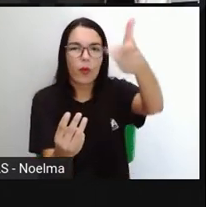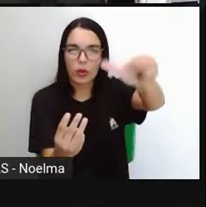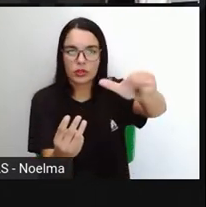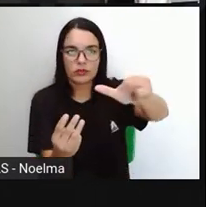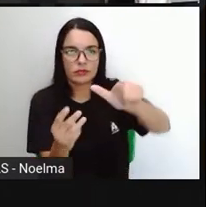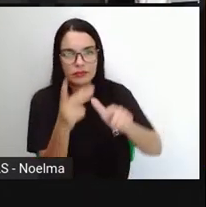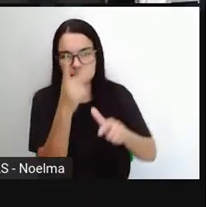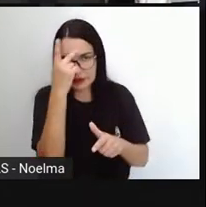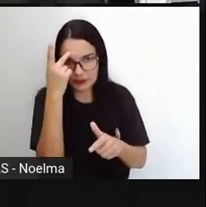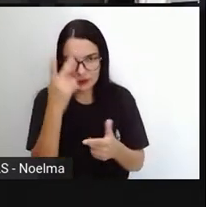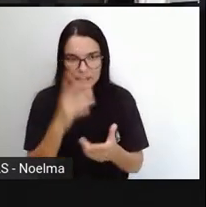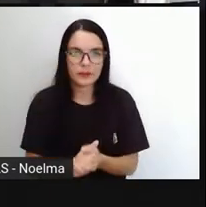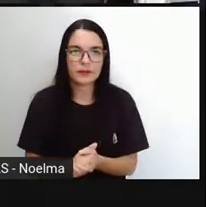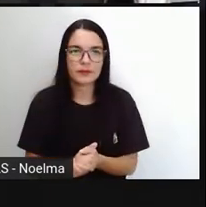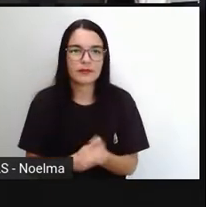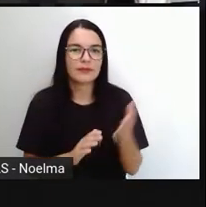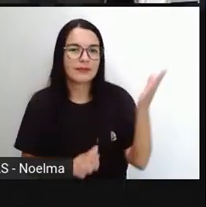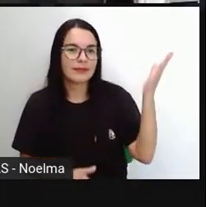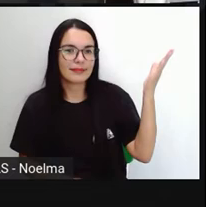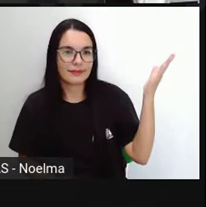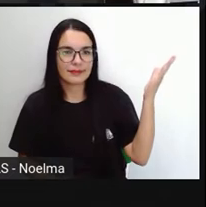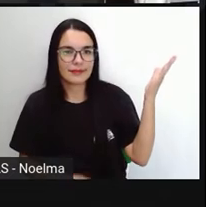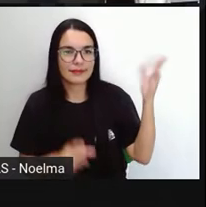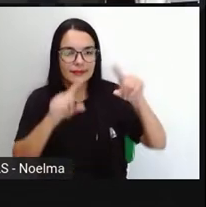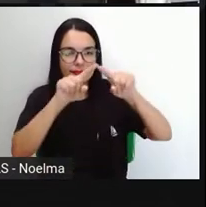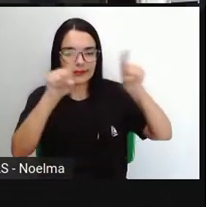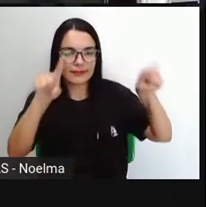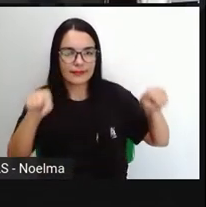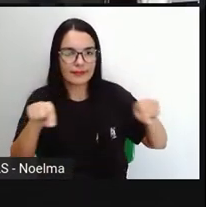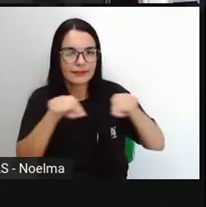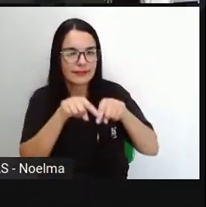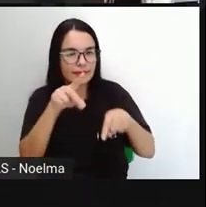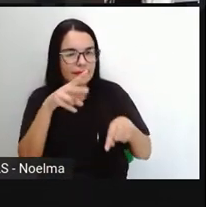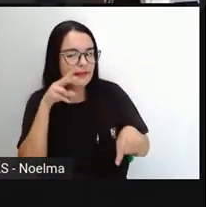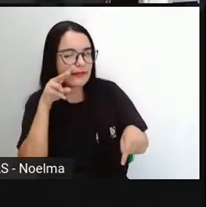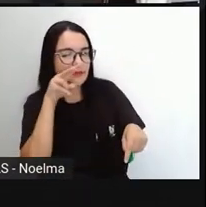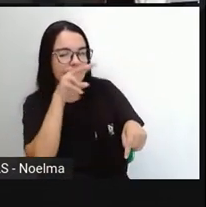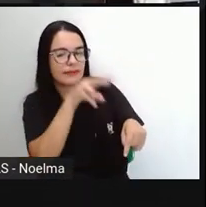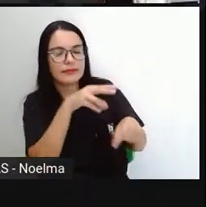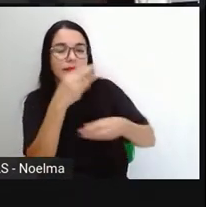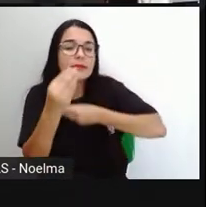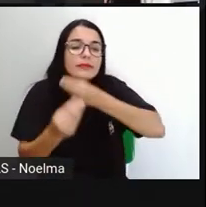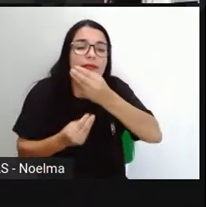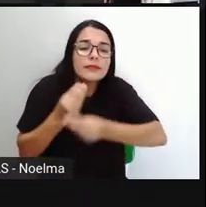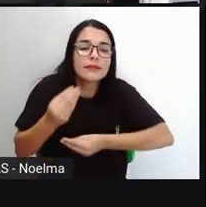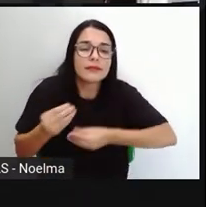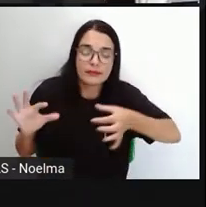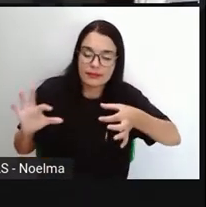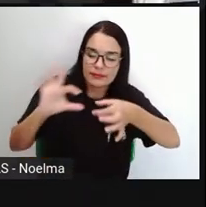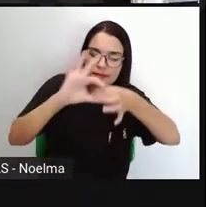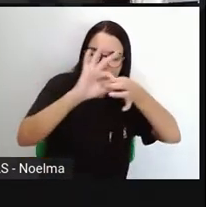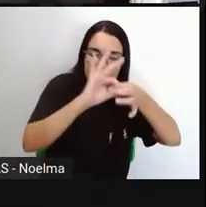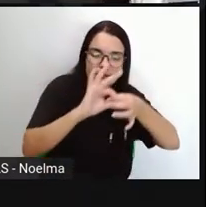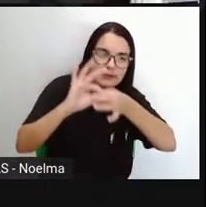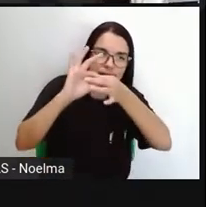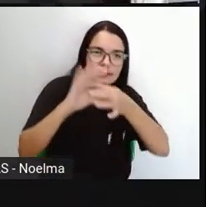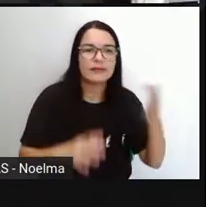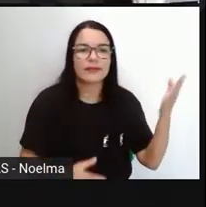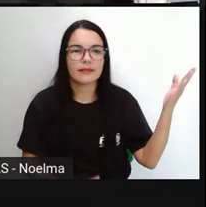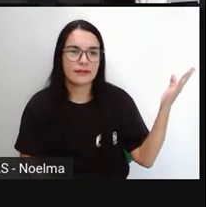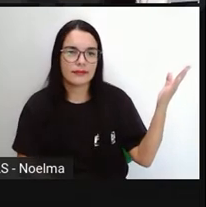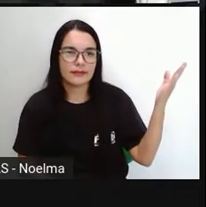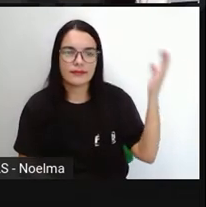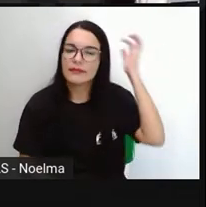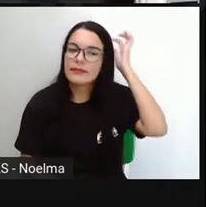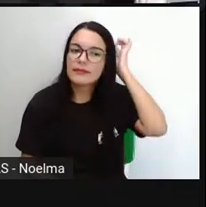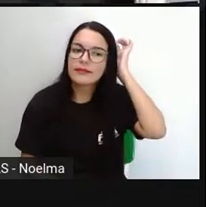anteriores. E aí a PRO traz essa tabela para a gente observar essa relação entre número e pessoa do verbo.